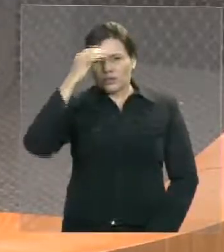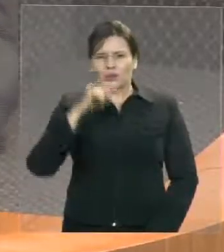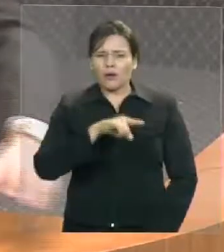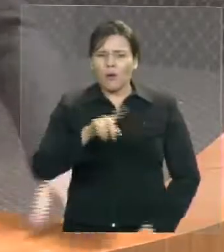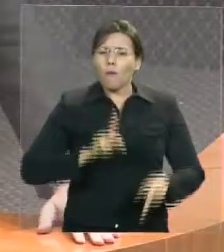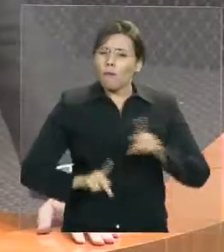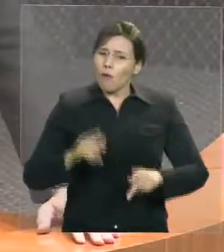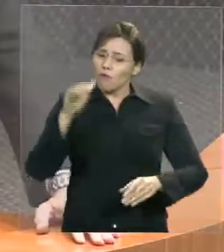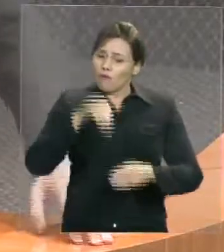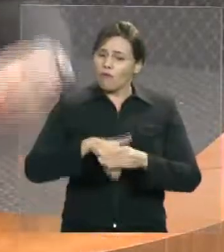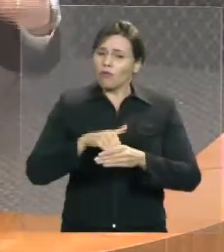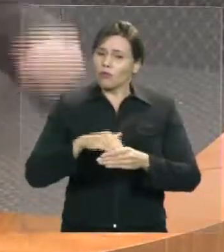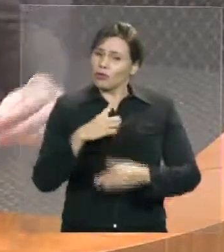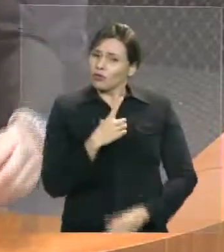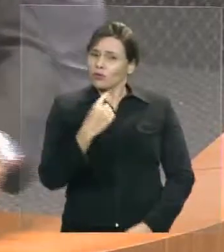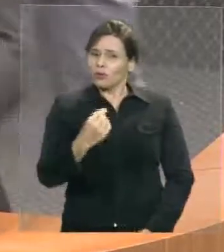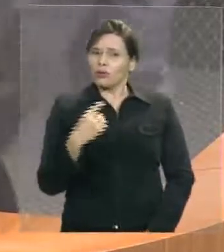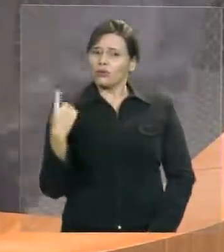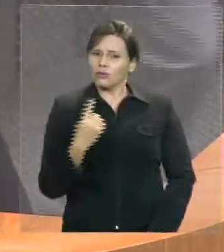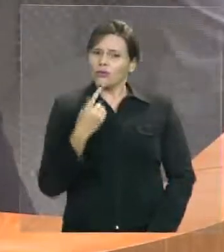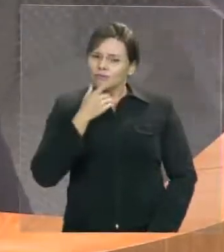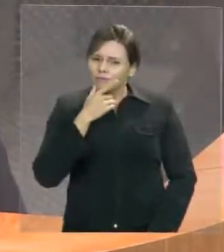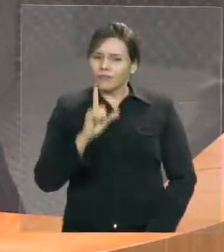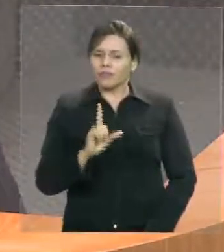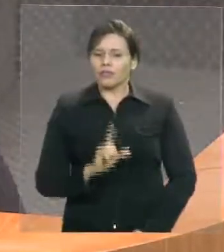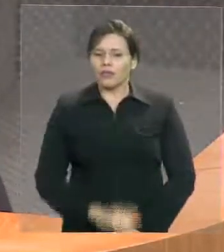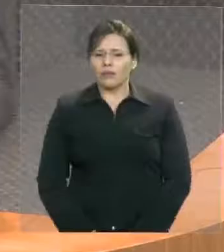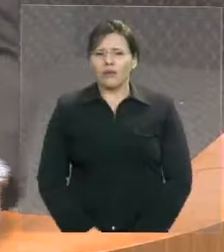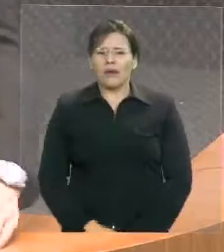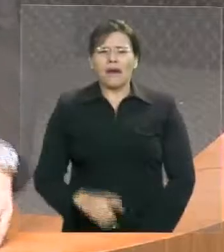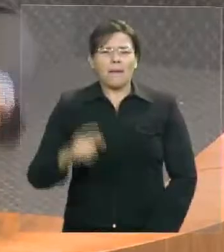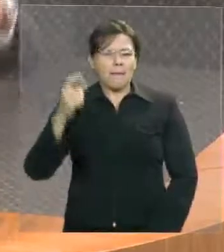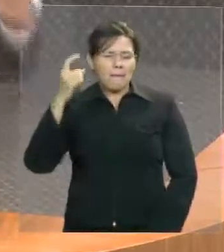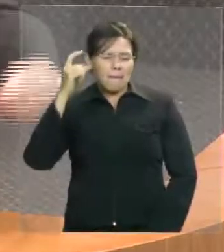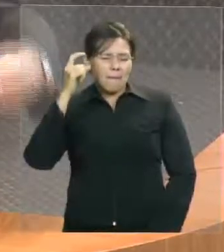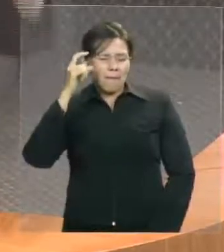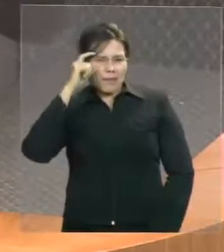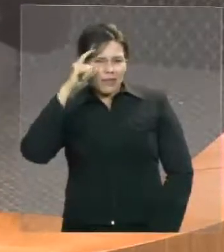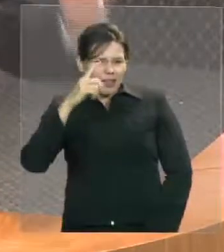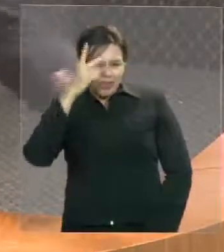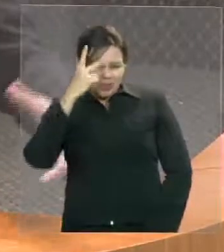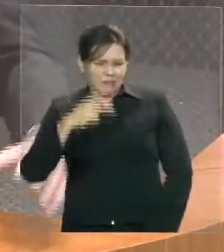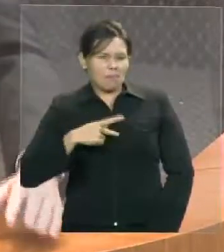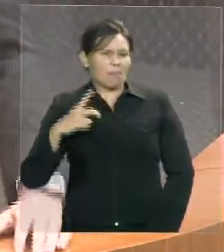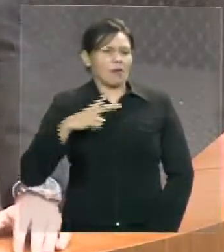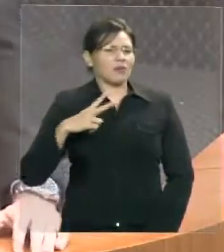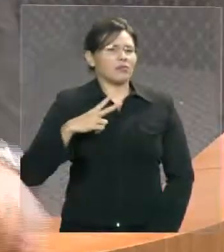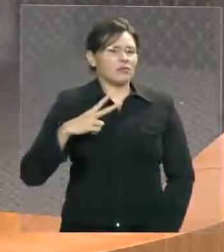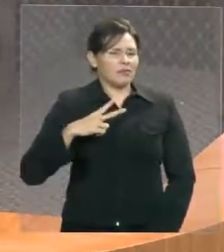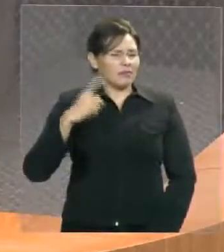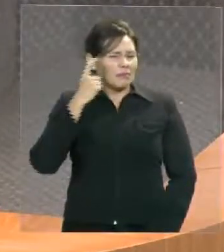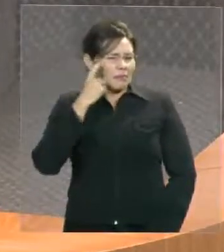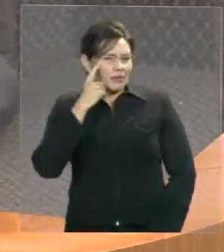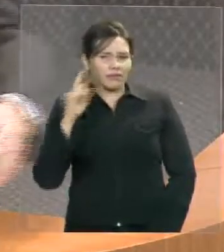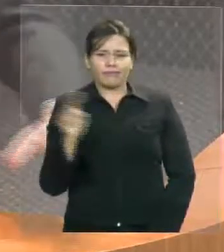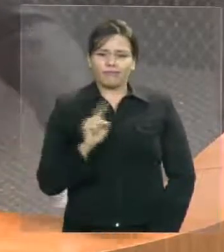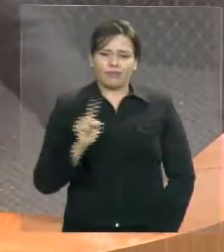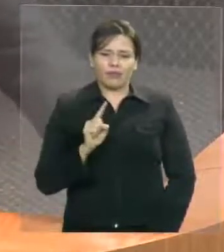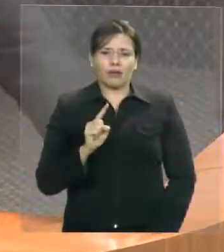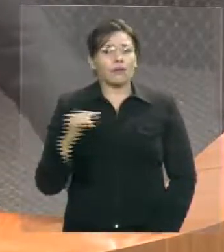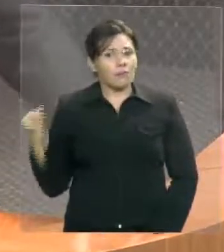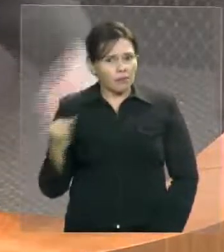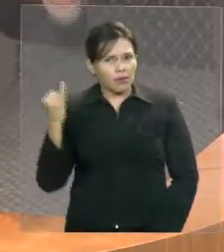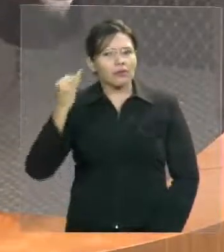gente, ao invés de pensarmos nos nossos próprios benefícios, nos nossos próprios interesses. Isso é importante,